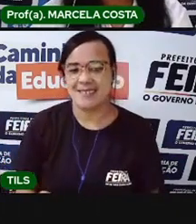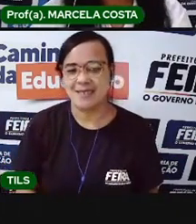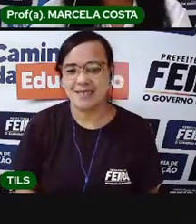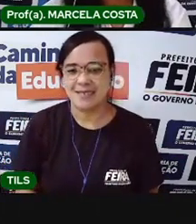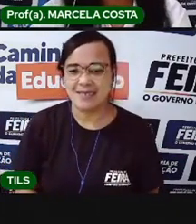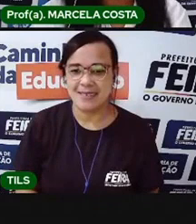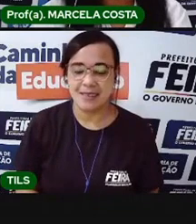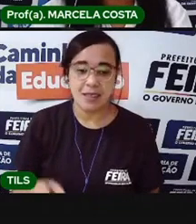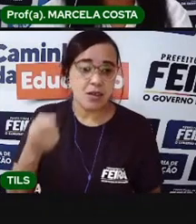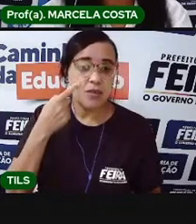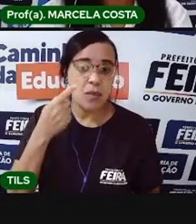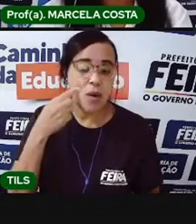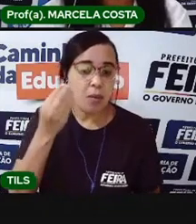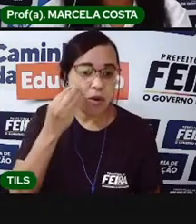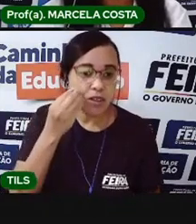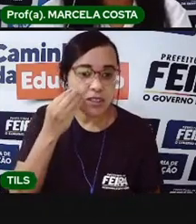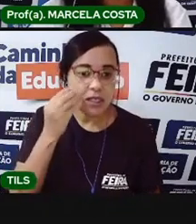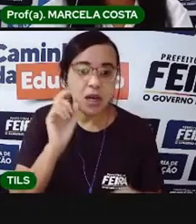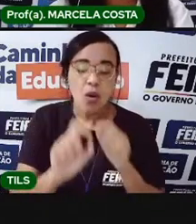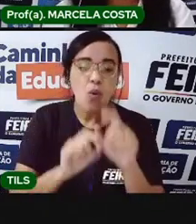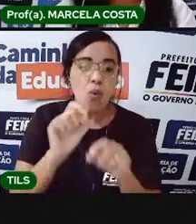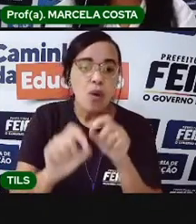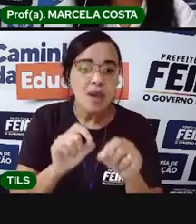Vou mostrar agora a apresentação para vocês.